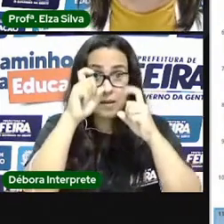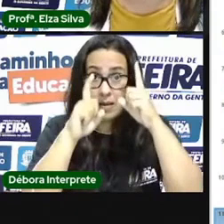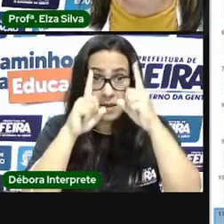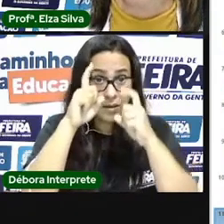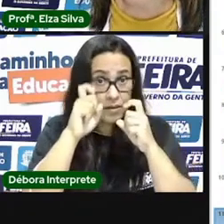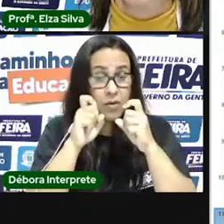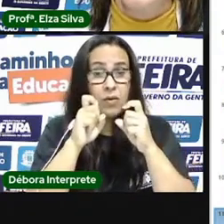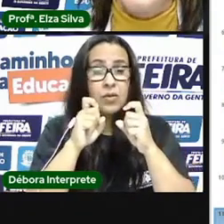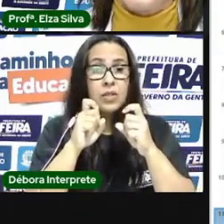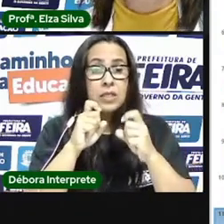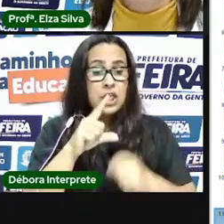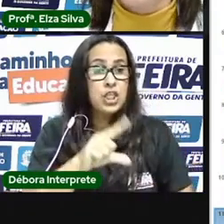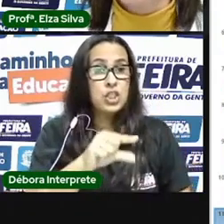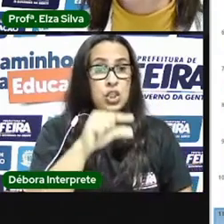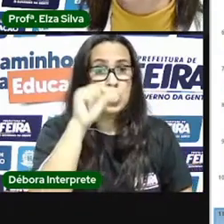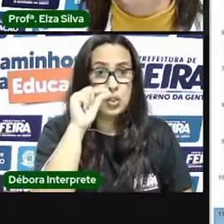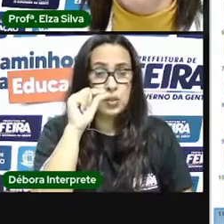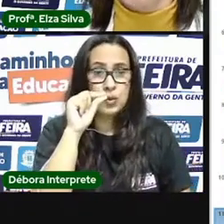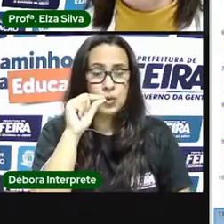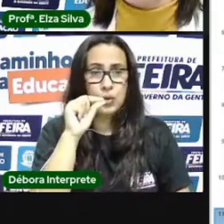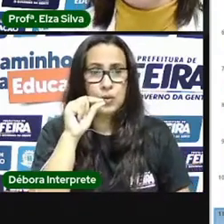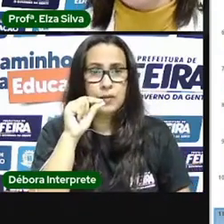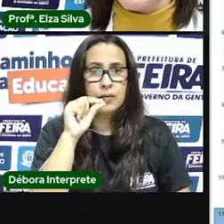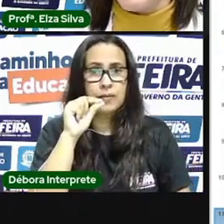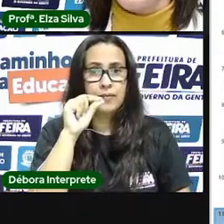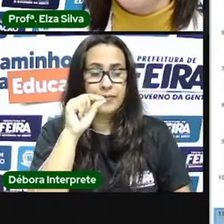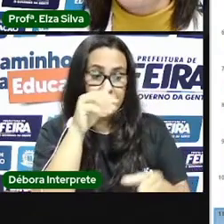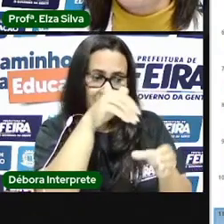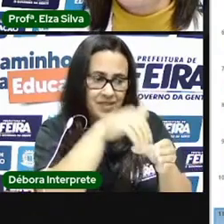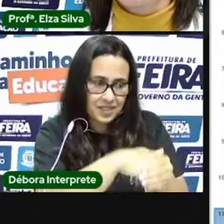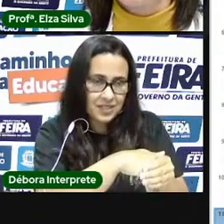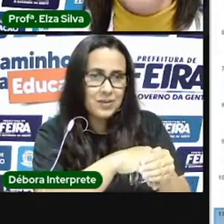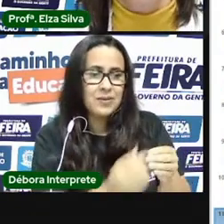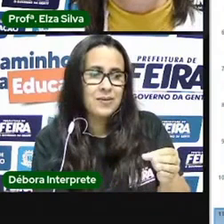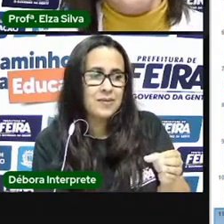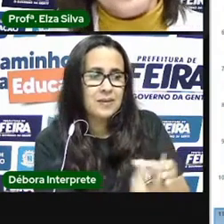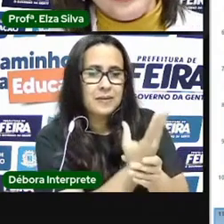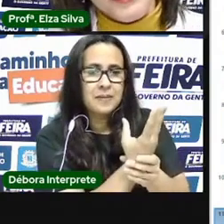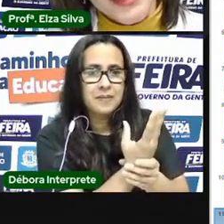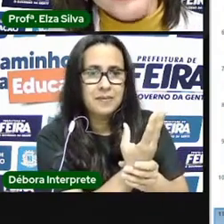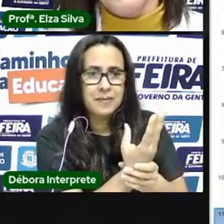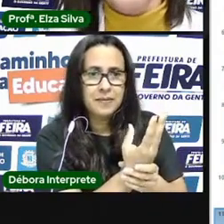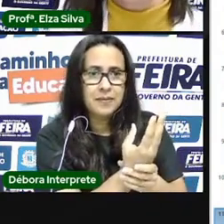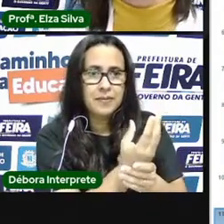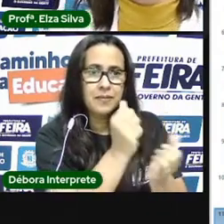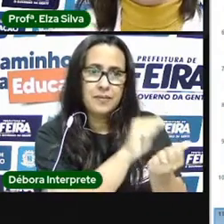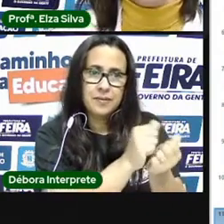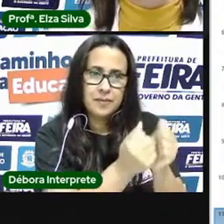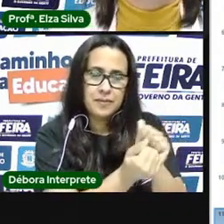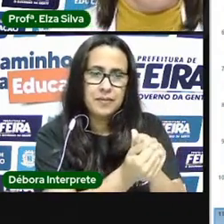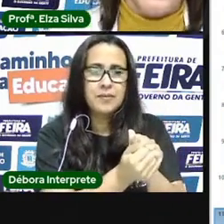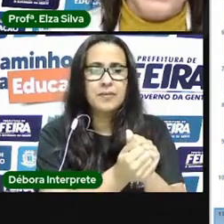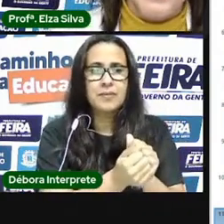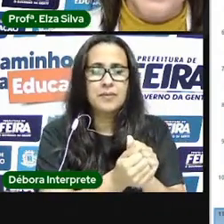posicionamentos através do próprio objeto artístico. Trouxe para vocês como exemplo de